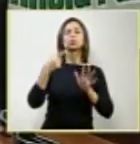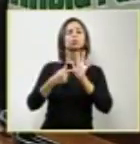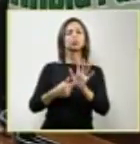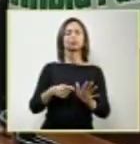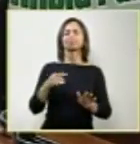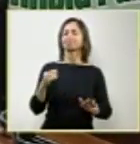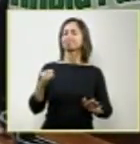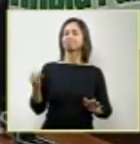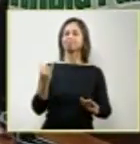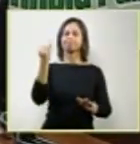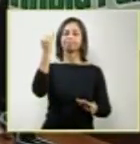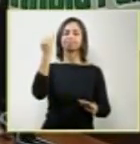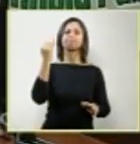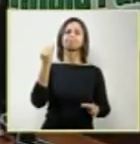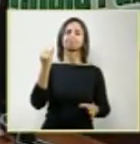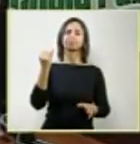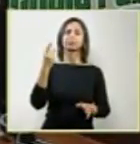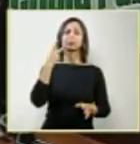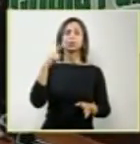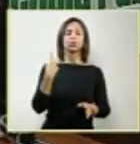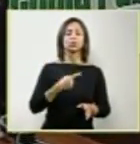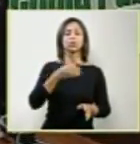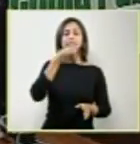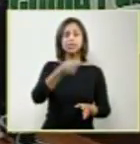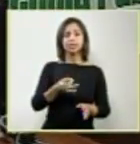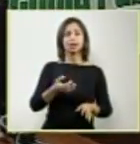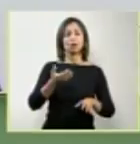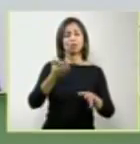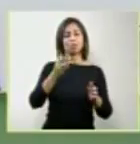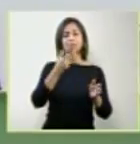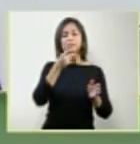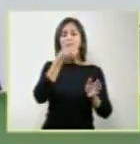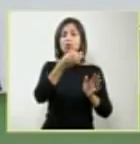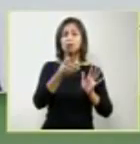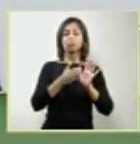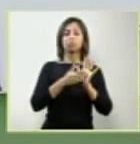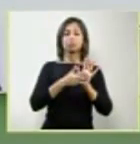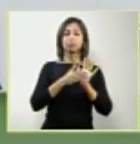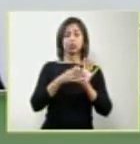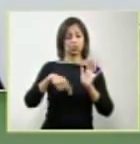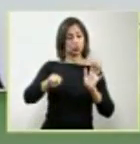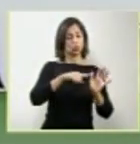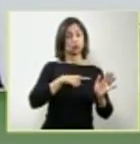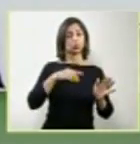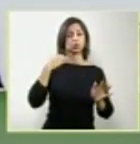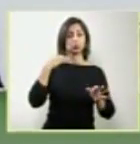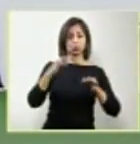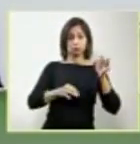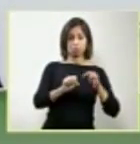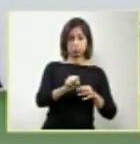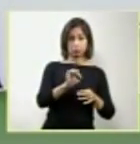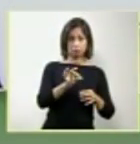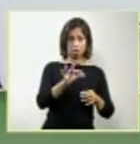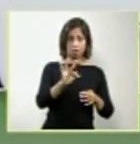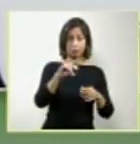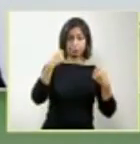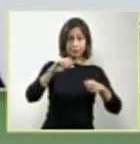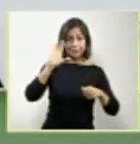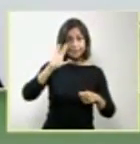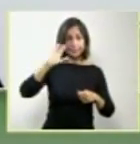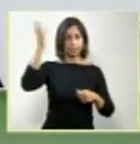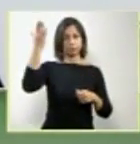da ação proposta e da necessidade dessa Suprema Corte tomar uma decisão a respeito,